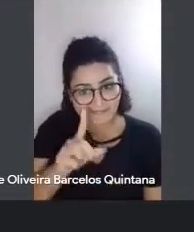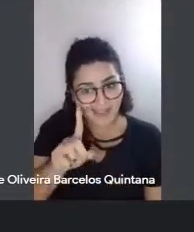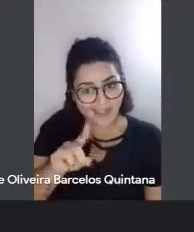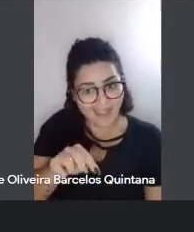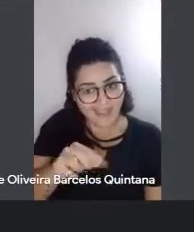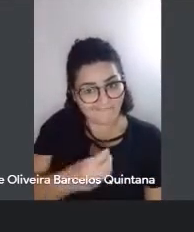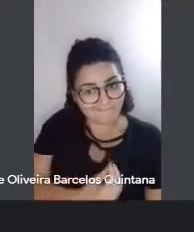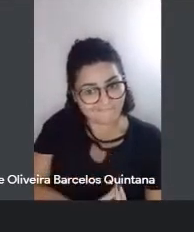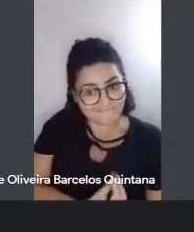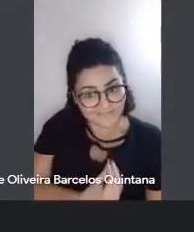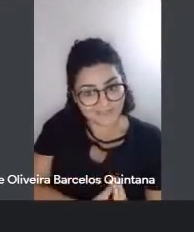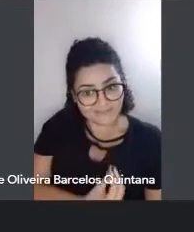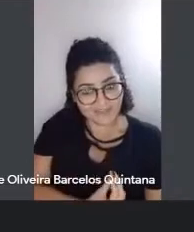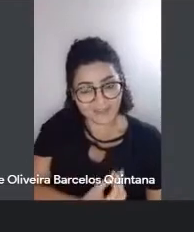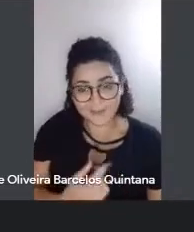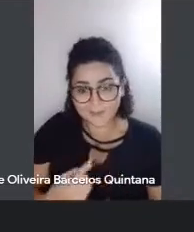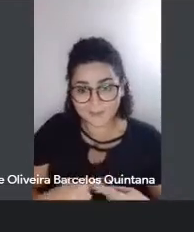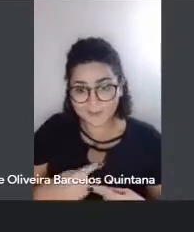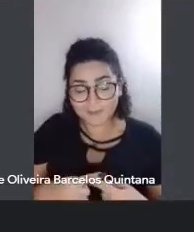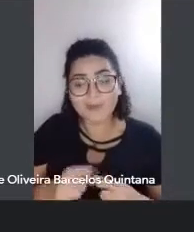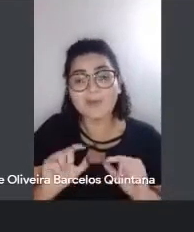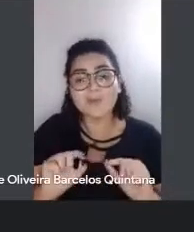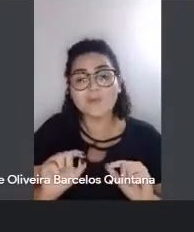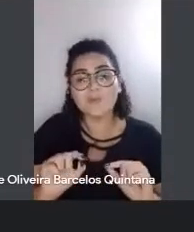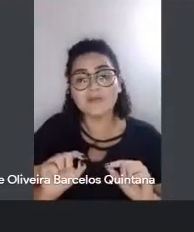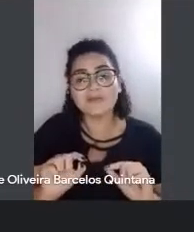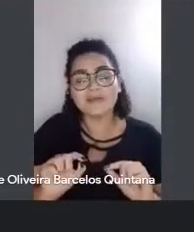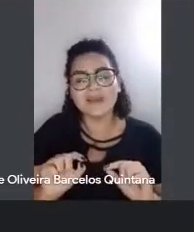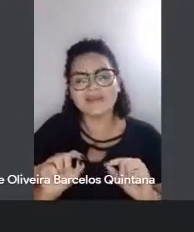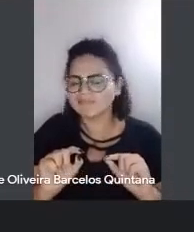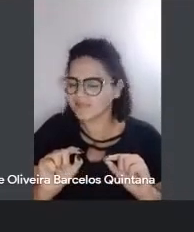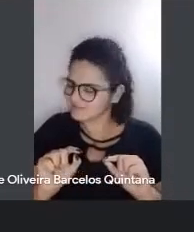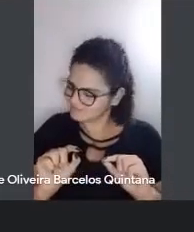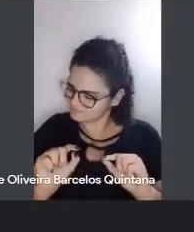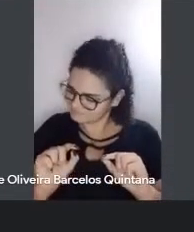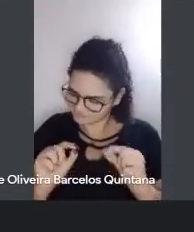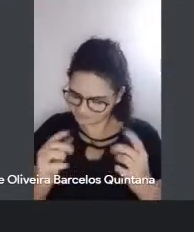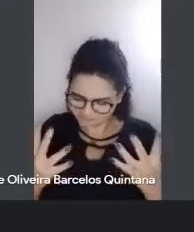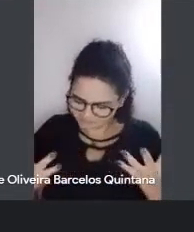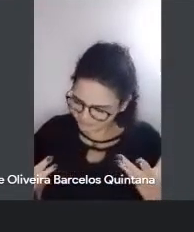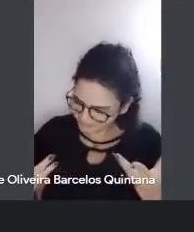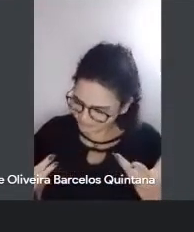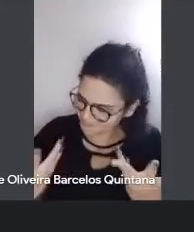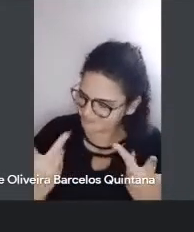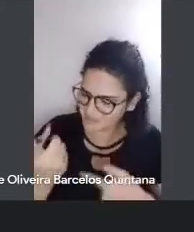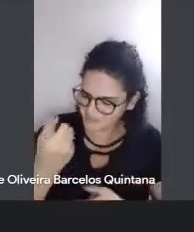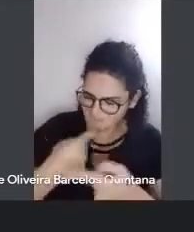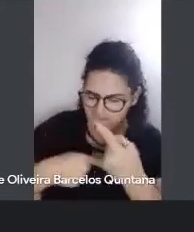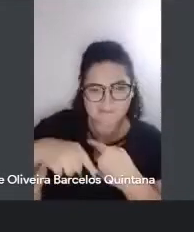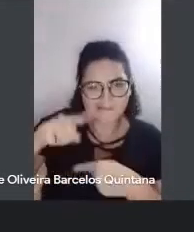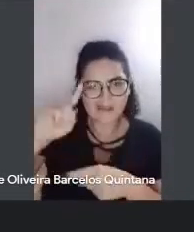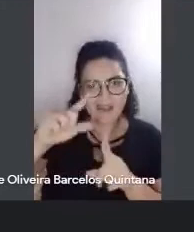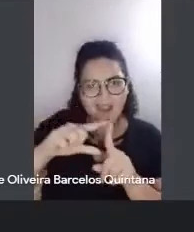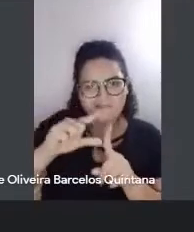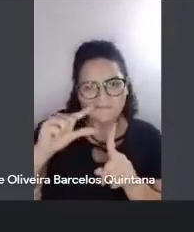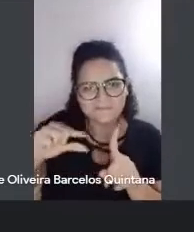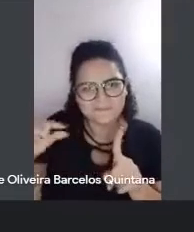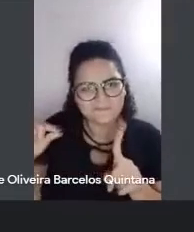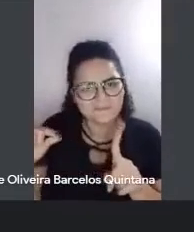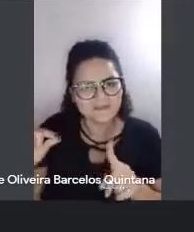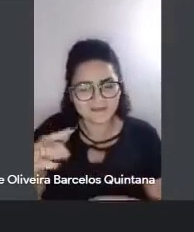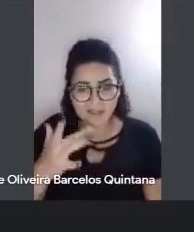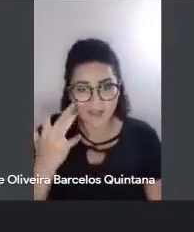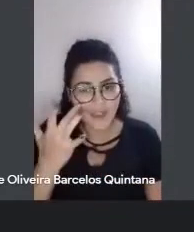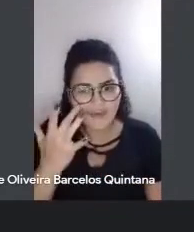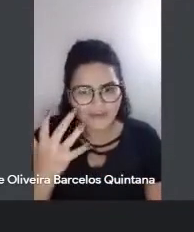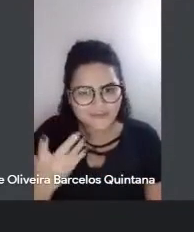porque há no fato um traço superior à passividade da evolução vegetativa. eu acho incrível ele